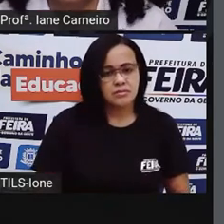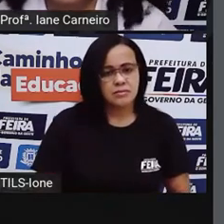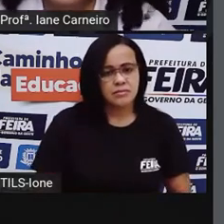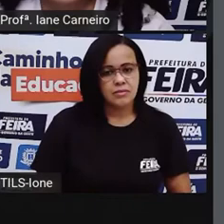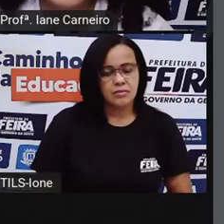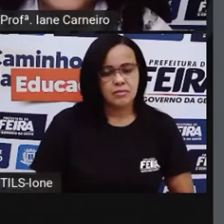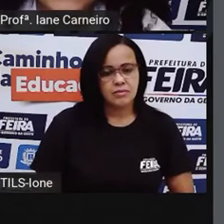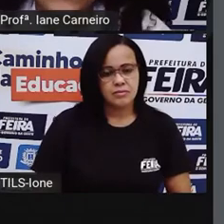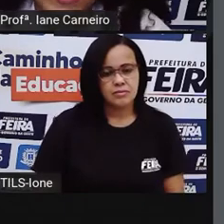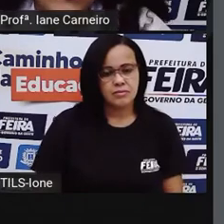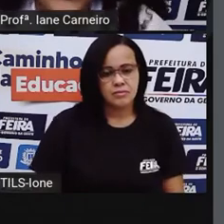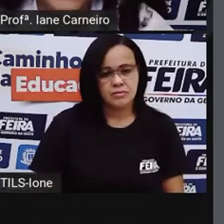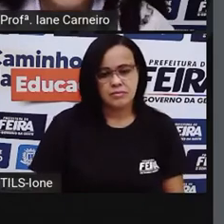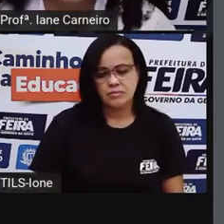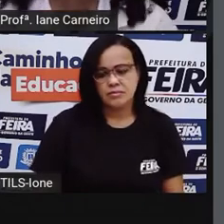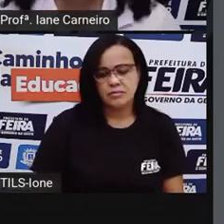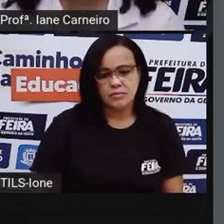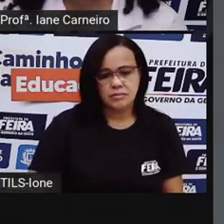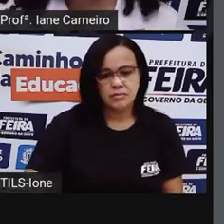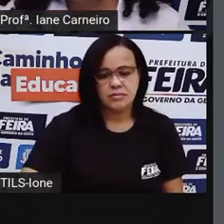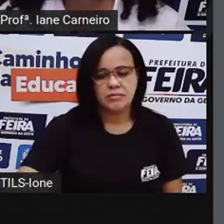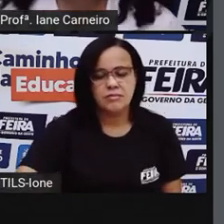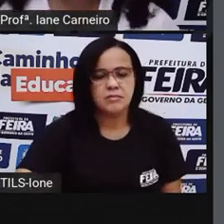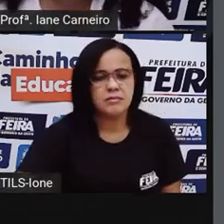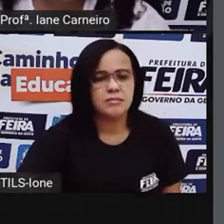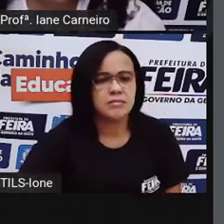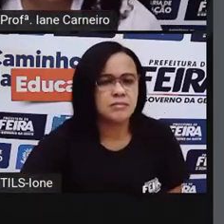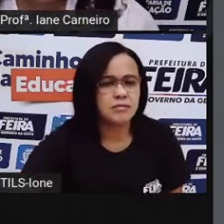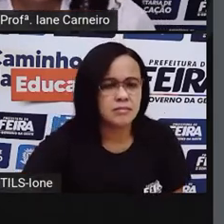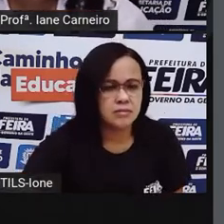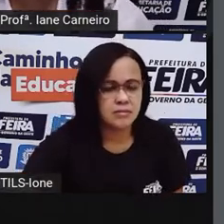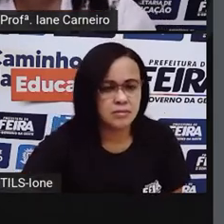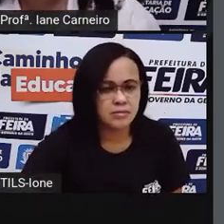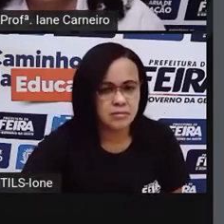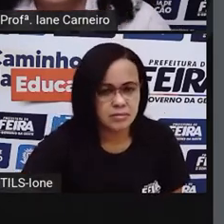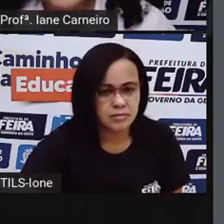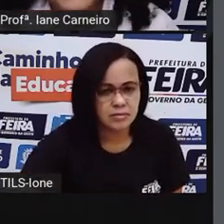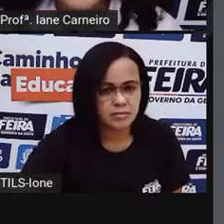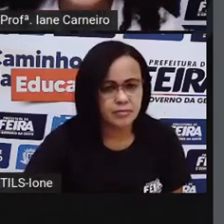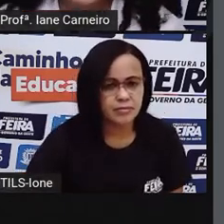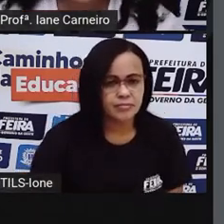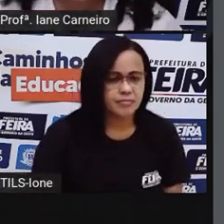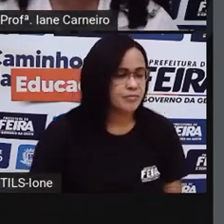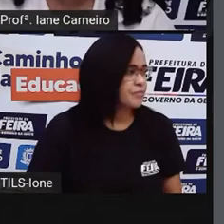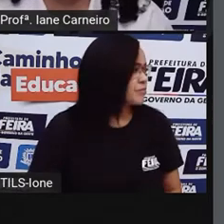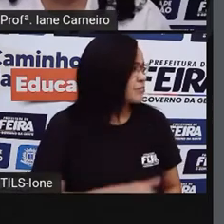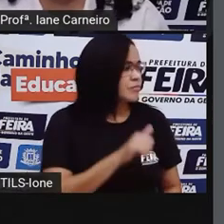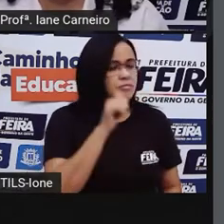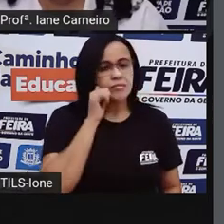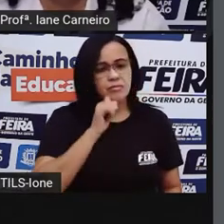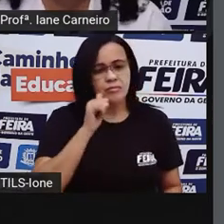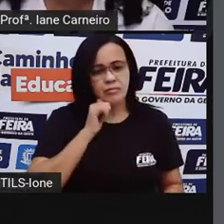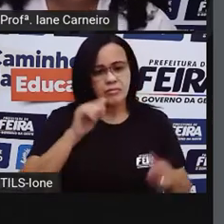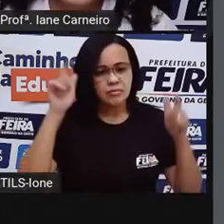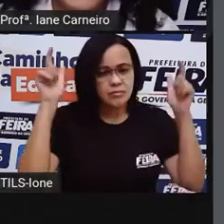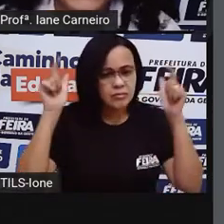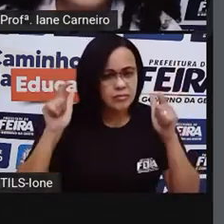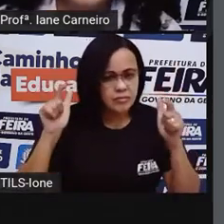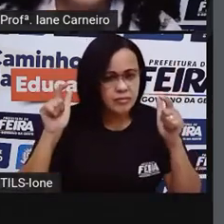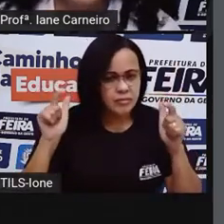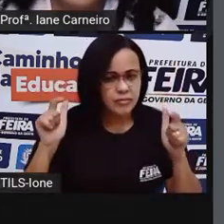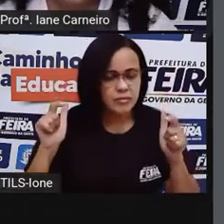A rainha, então, lhe disse. Podias comprar para mim um palácio com dez torres e